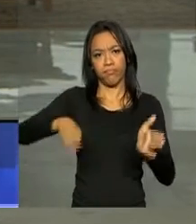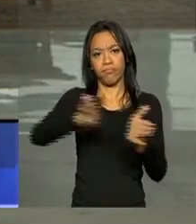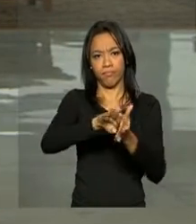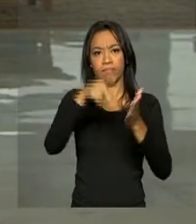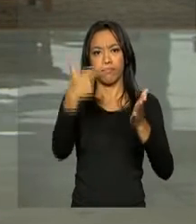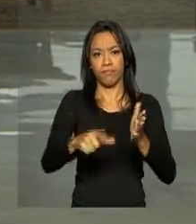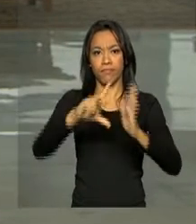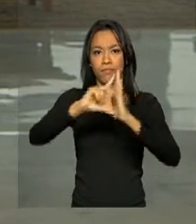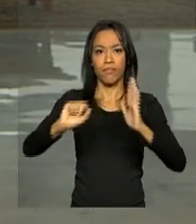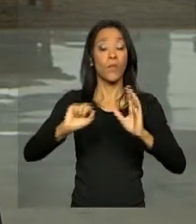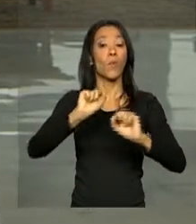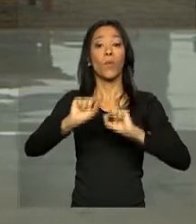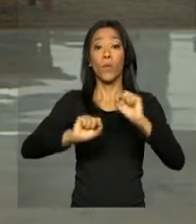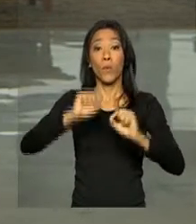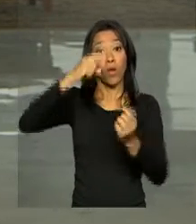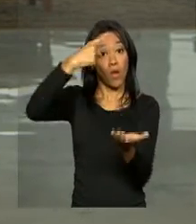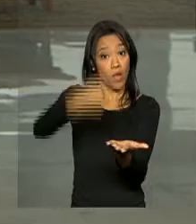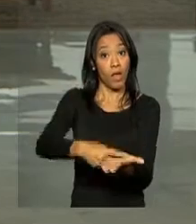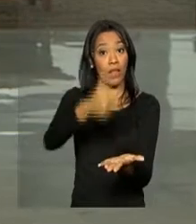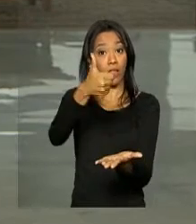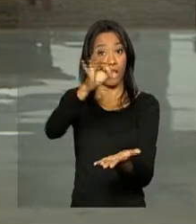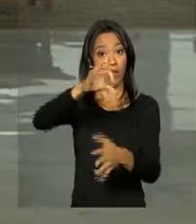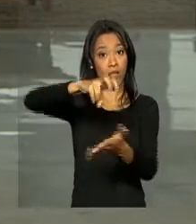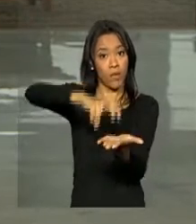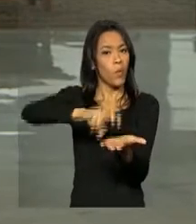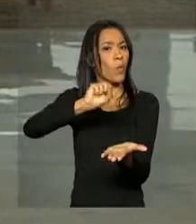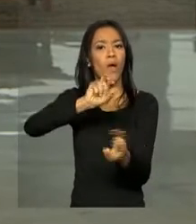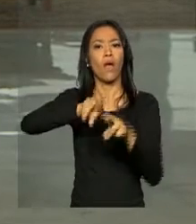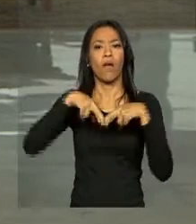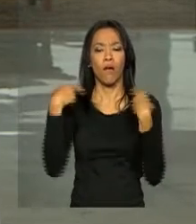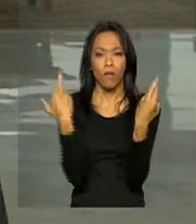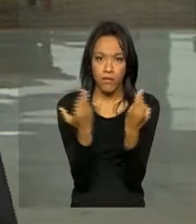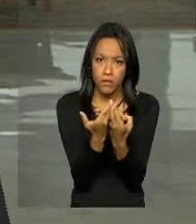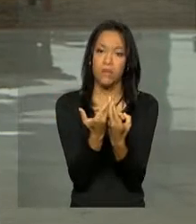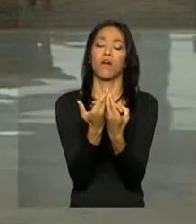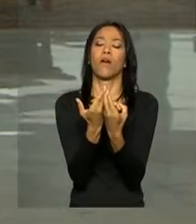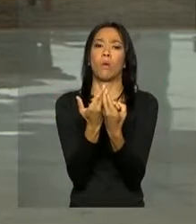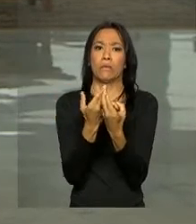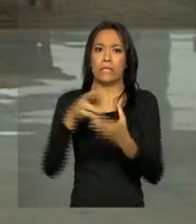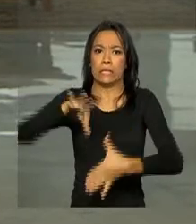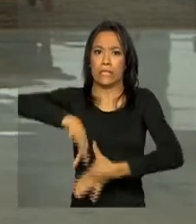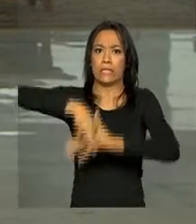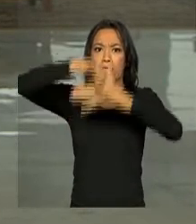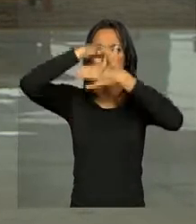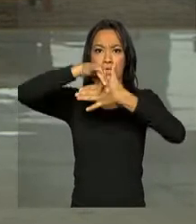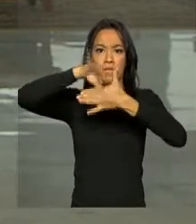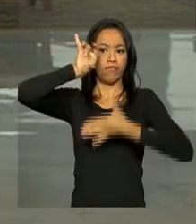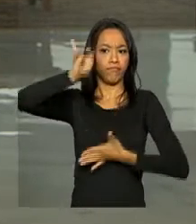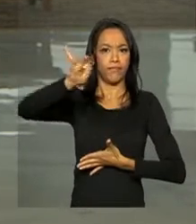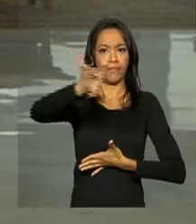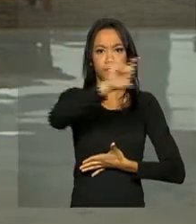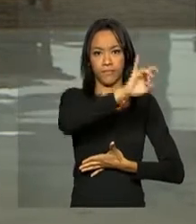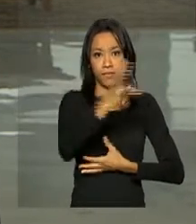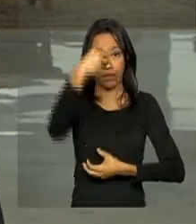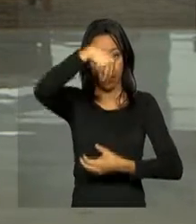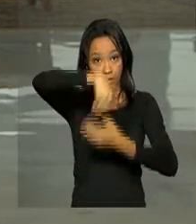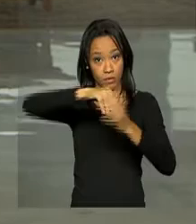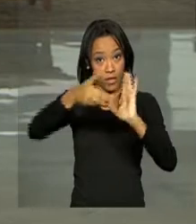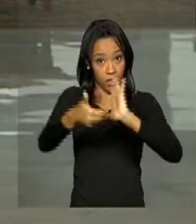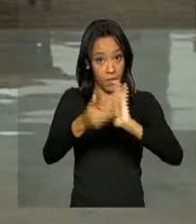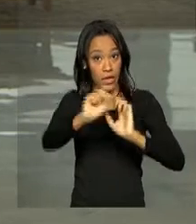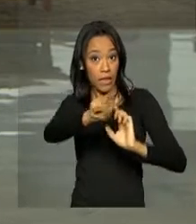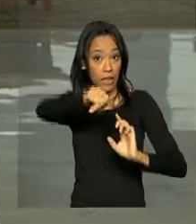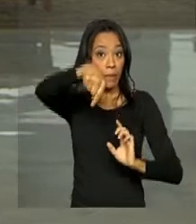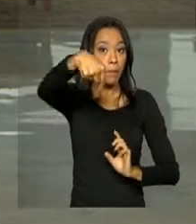Planalto e está marcada para agora, 10 horas da manhã, uma reunião com os líderes da base aliada na Câmara dos Deputados. Em